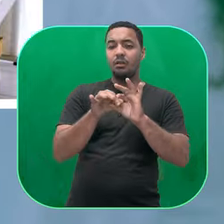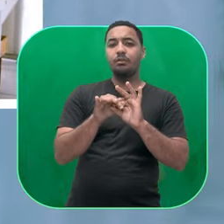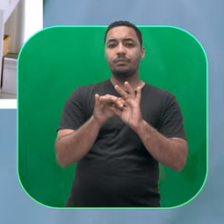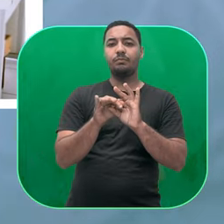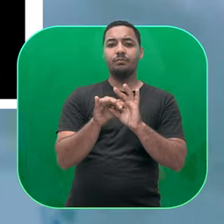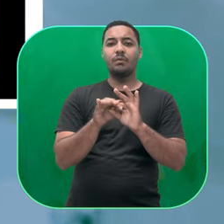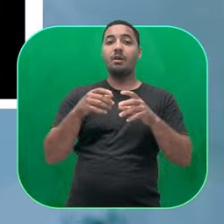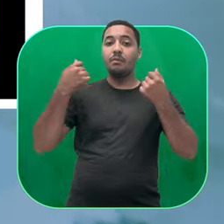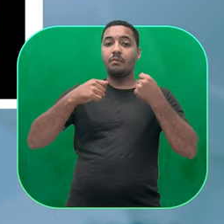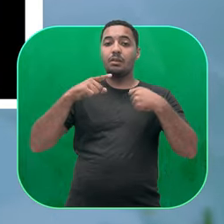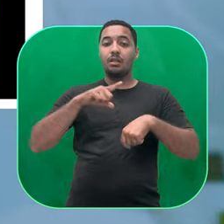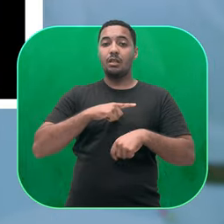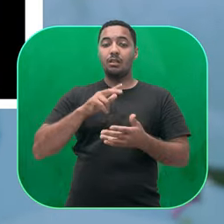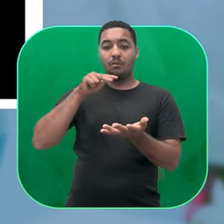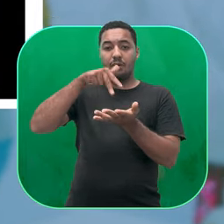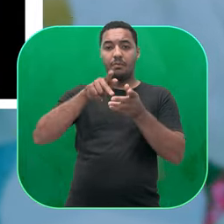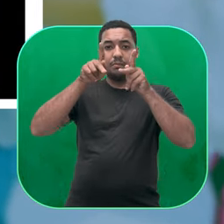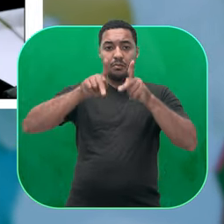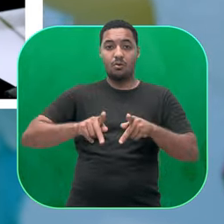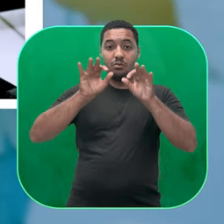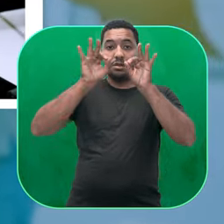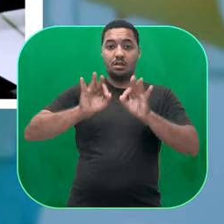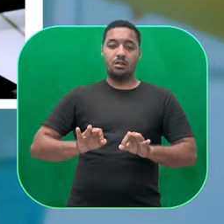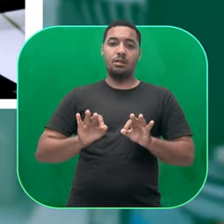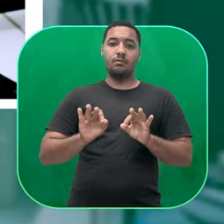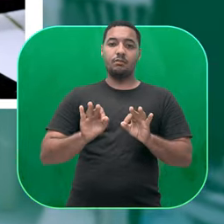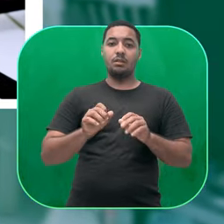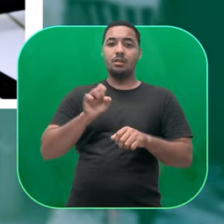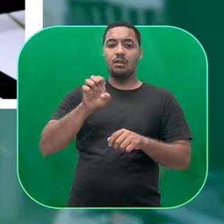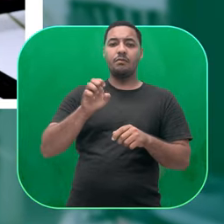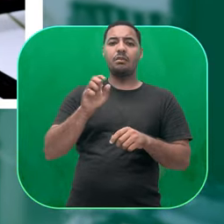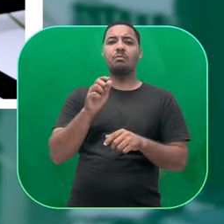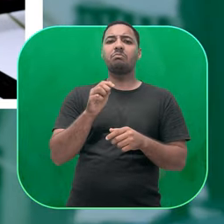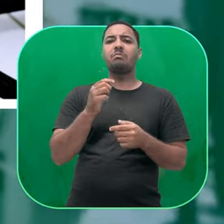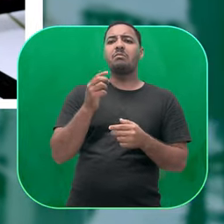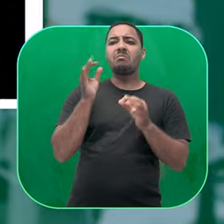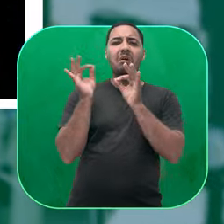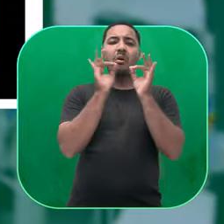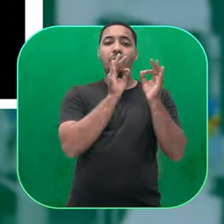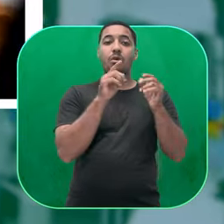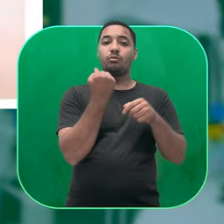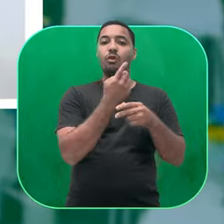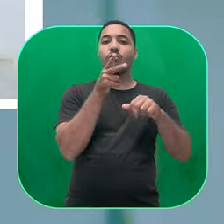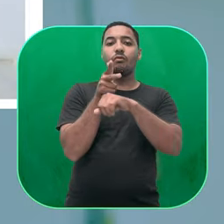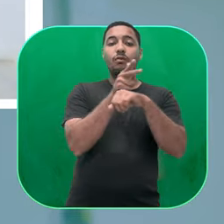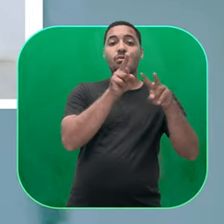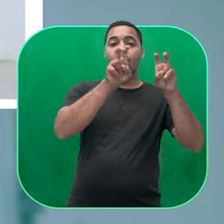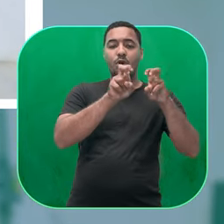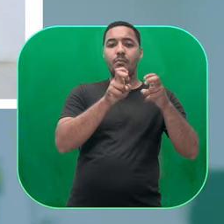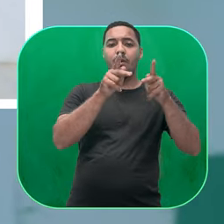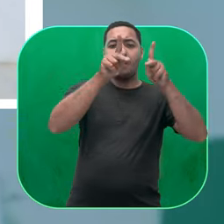Aliado aos exercícios, é importante adotar uma postura correta durante a jornada de trabalho. Se você ainda não assistiu ao vídeo que ensinamos sobre